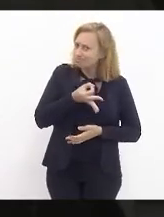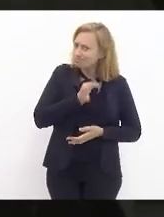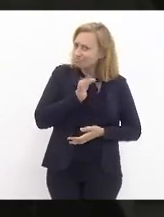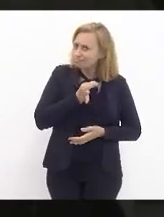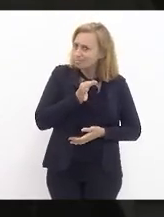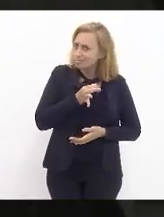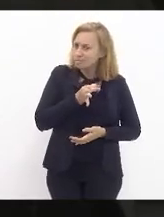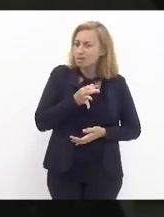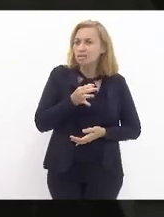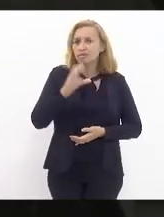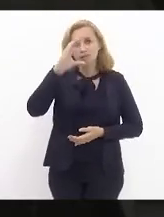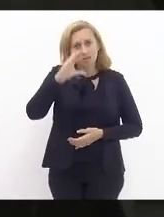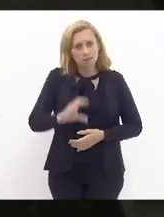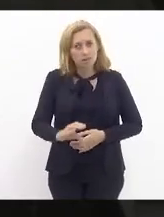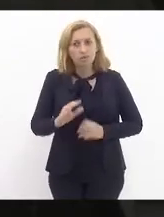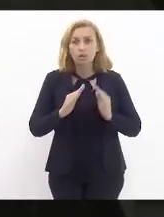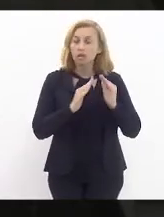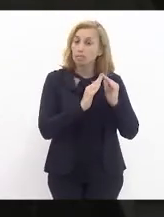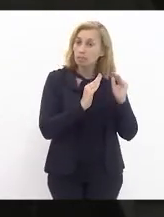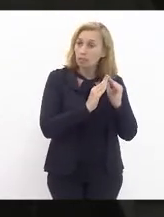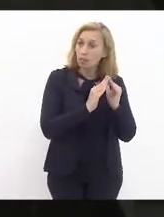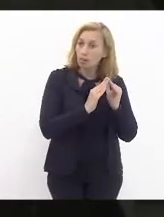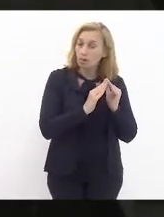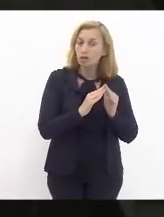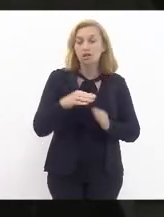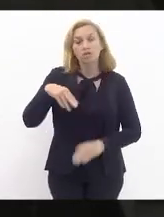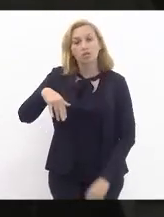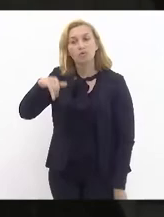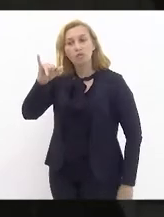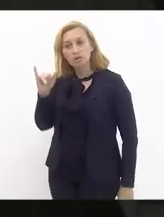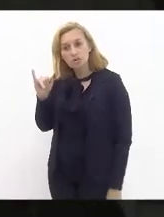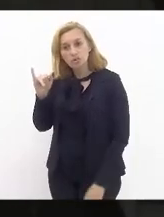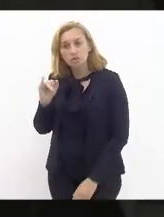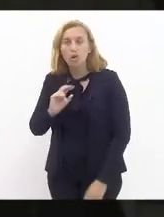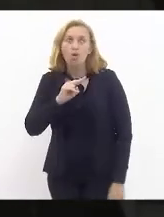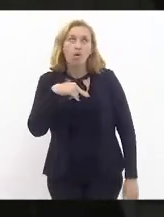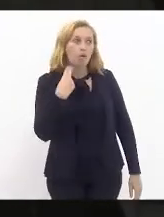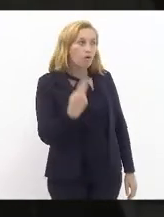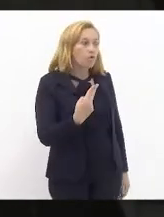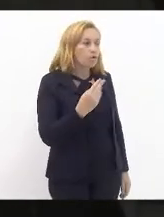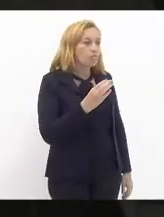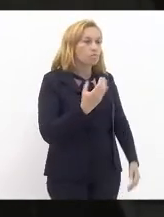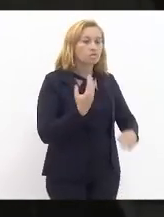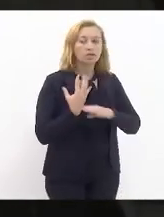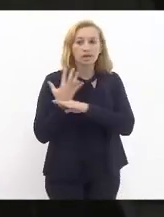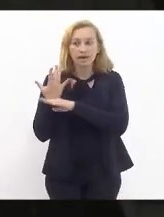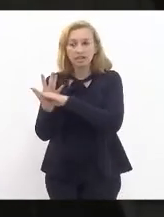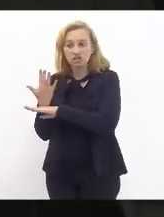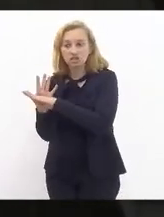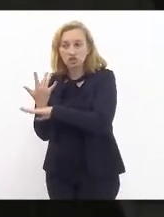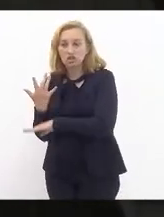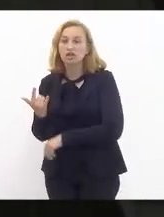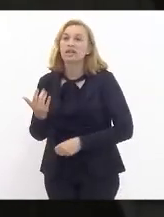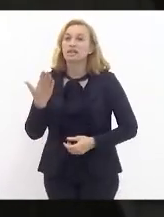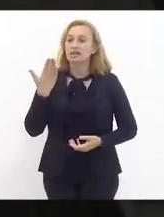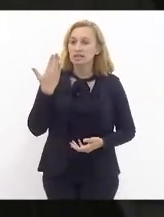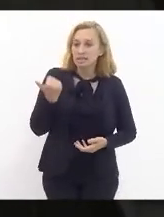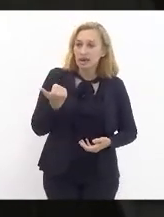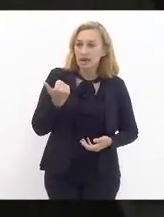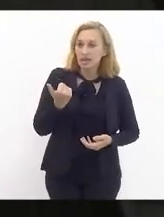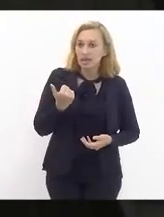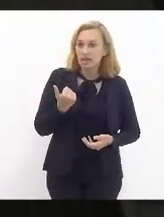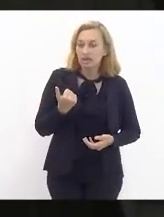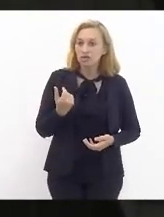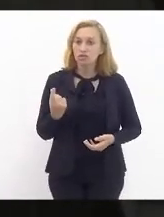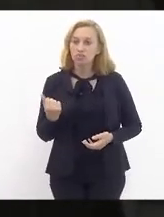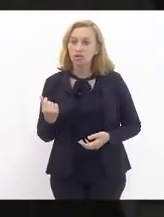é o cidadão que mora ou em Nova Iguaçu ou que mora em Caxias, sai de uma tarifa de cinco